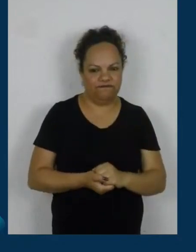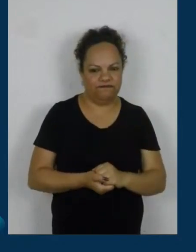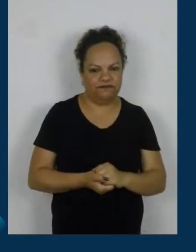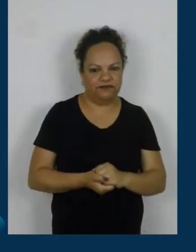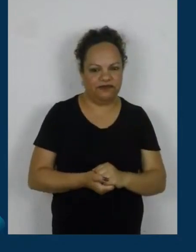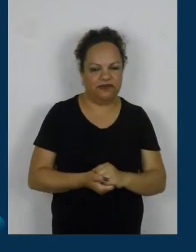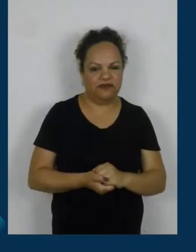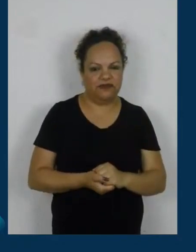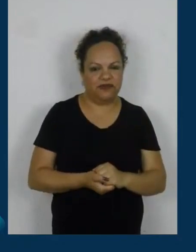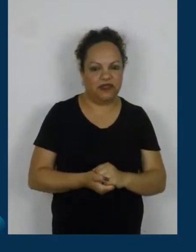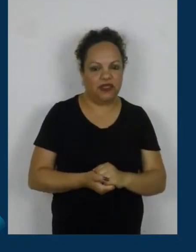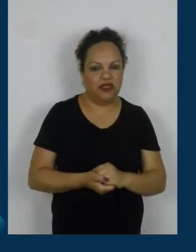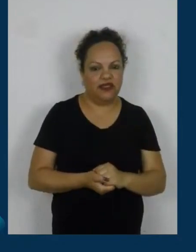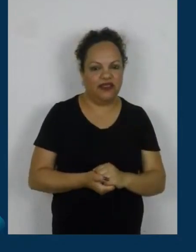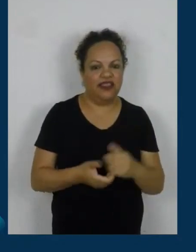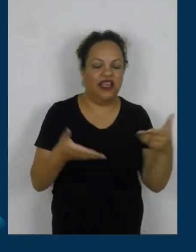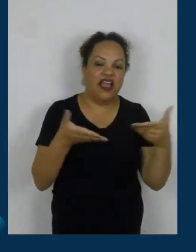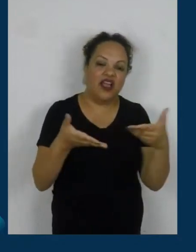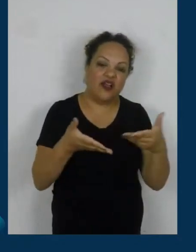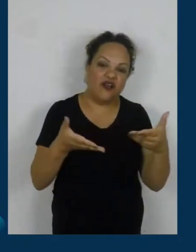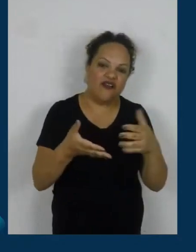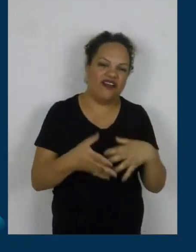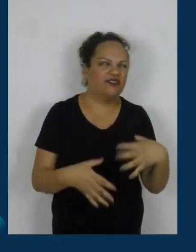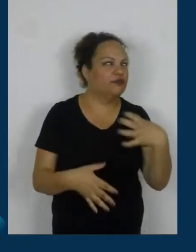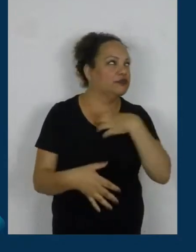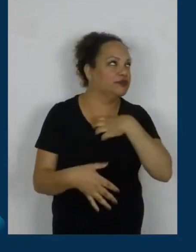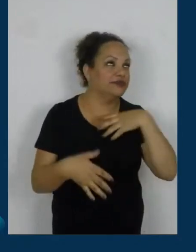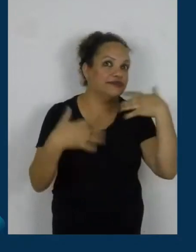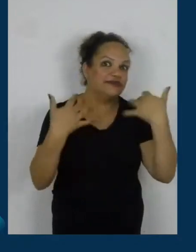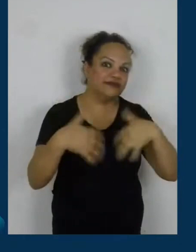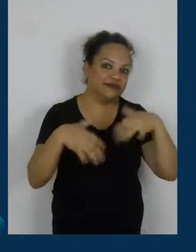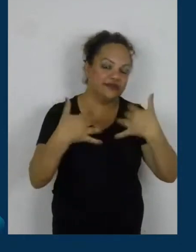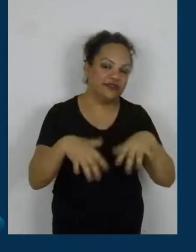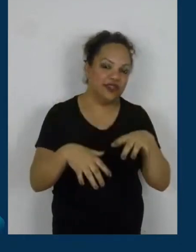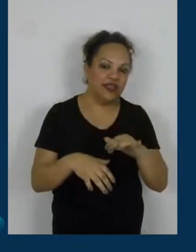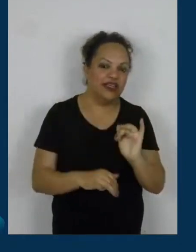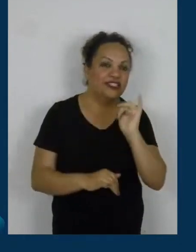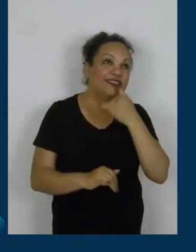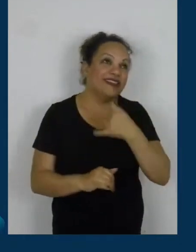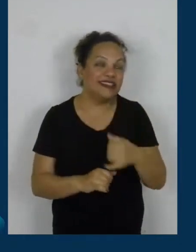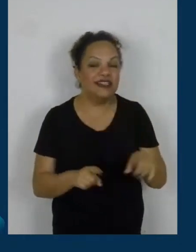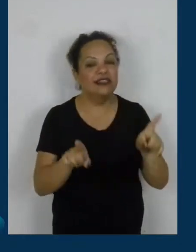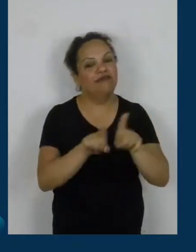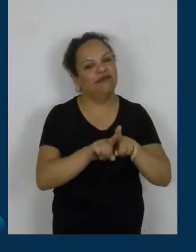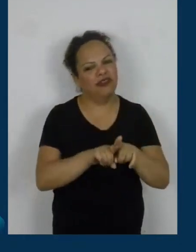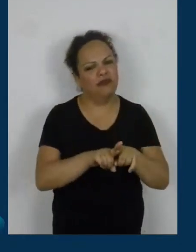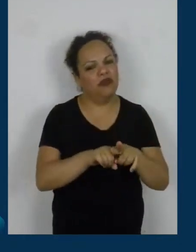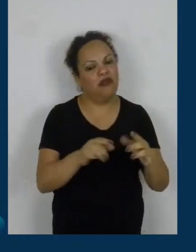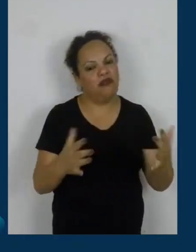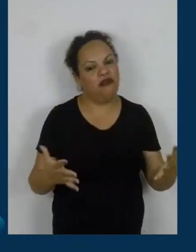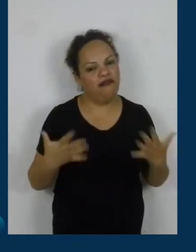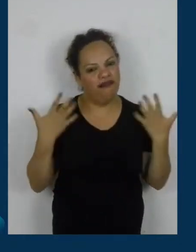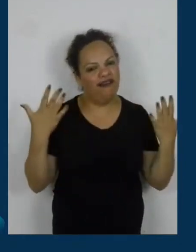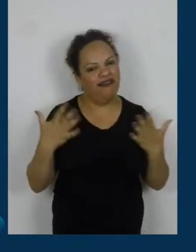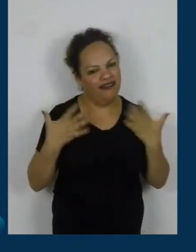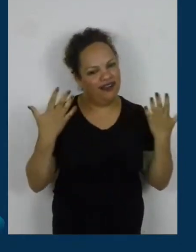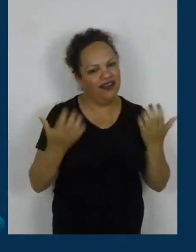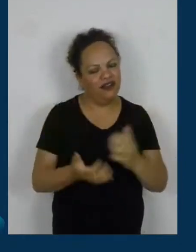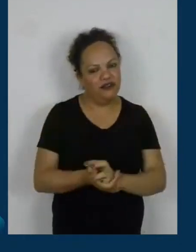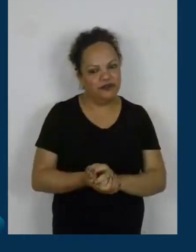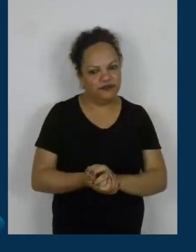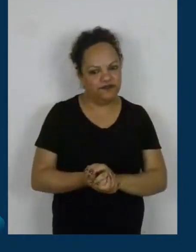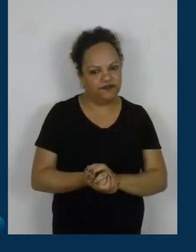agora aquele sentimento de tristeza e alegria ao mesmo tempo. E, gente, o eu escutei nesse